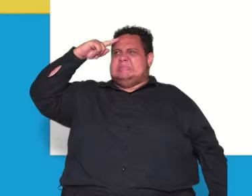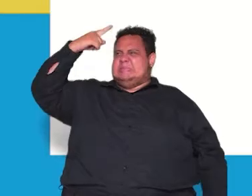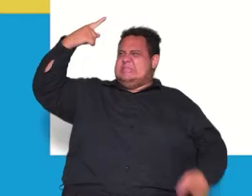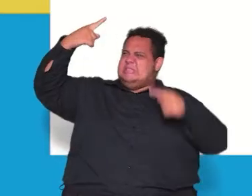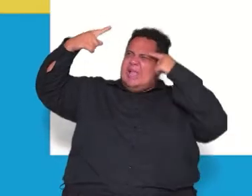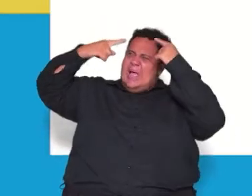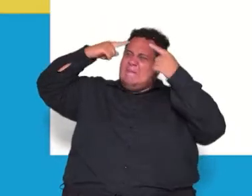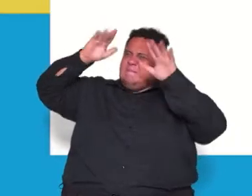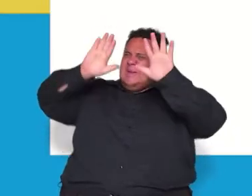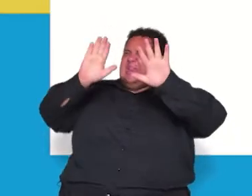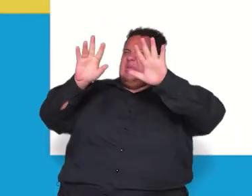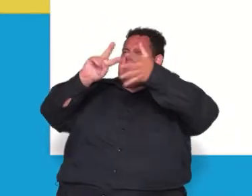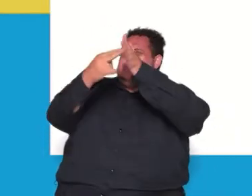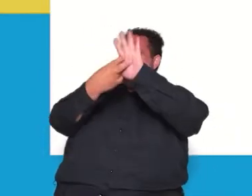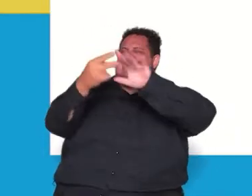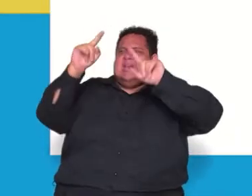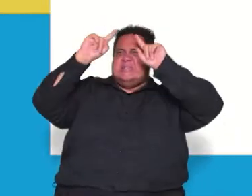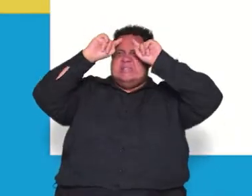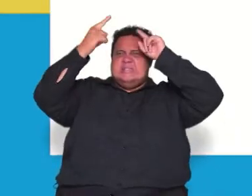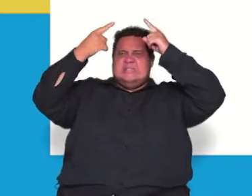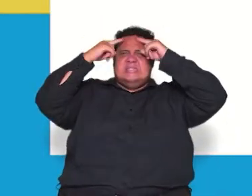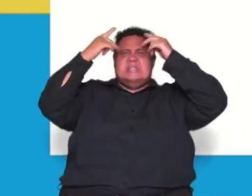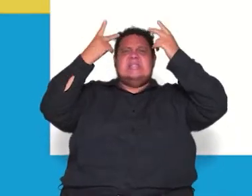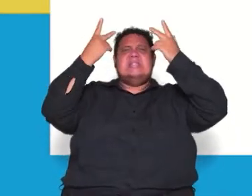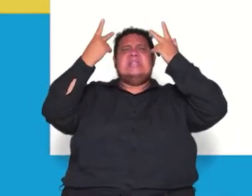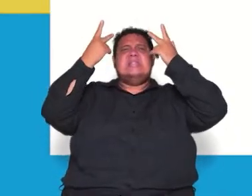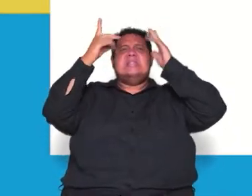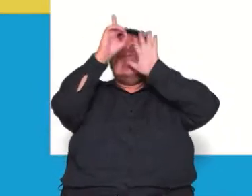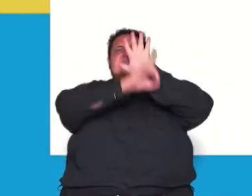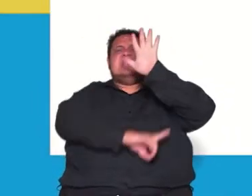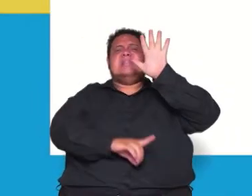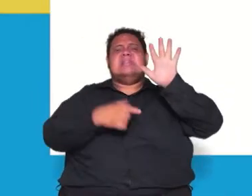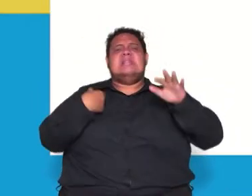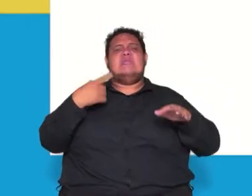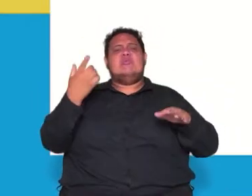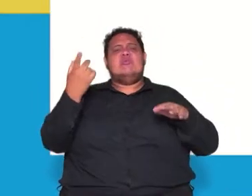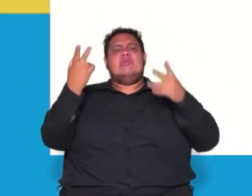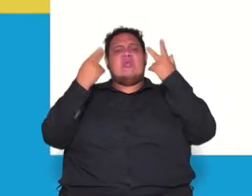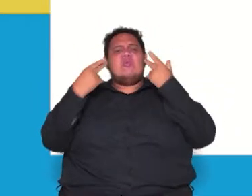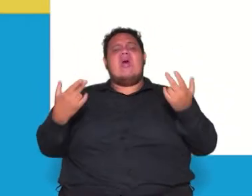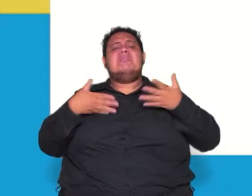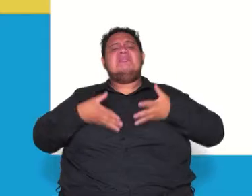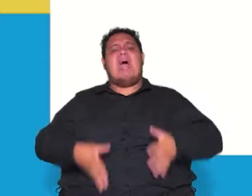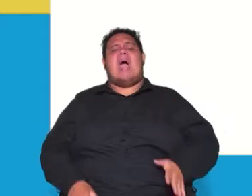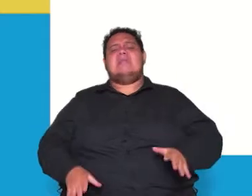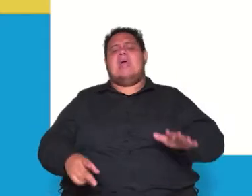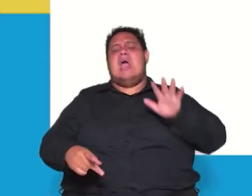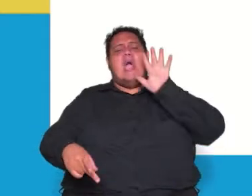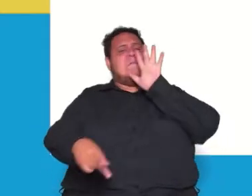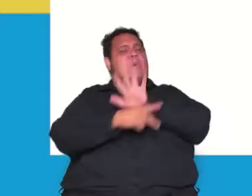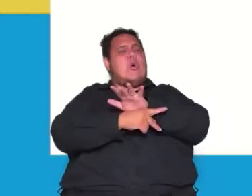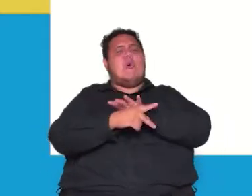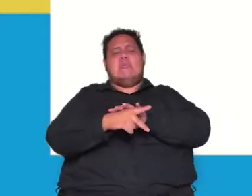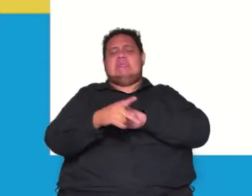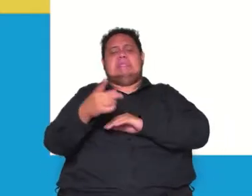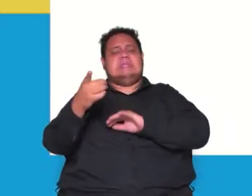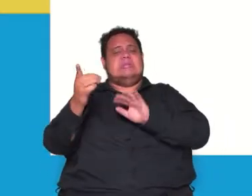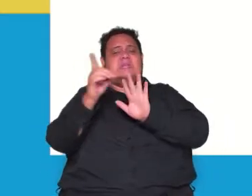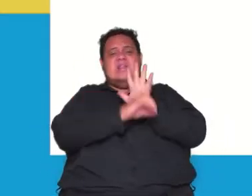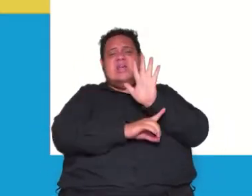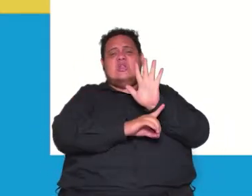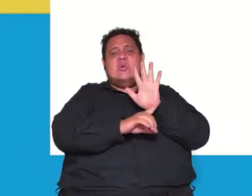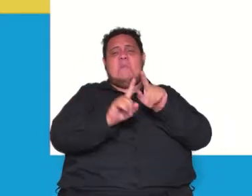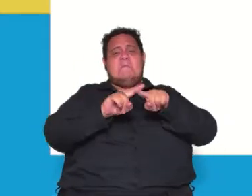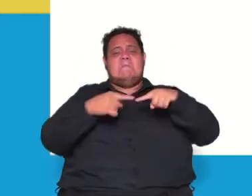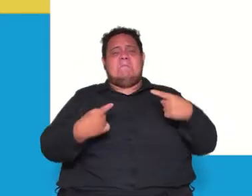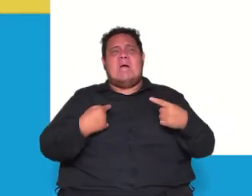peraí professor o que é um direito natural direito natural é que você nasce com ele está na sua natureza e o que